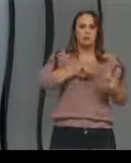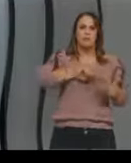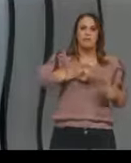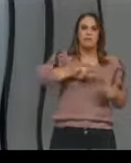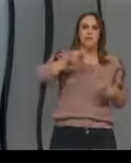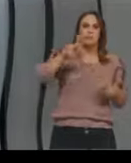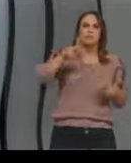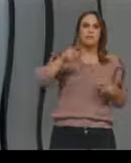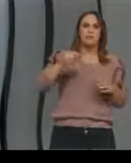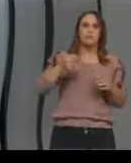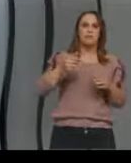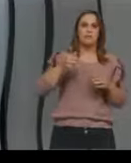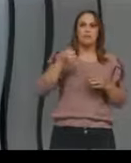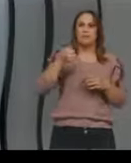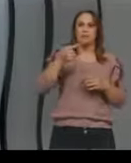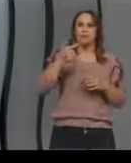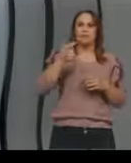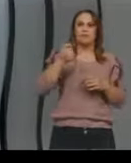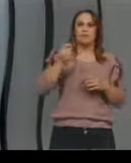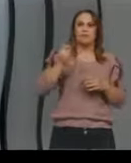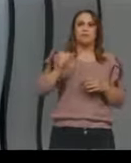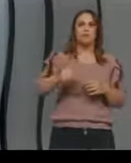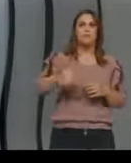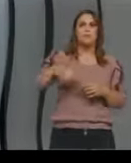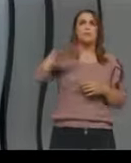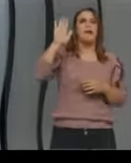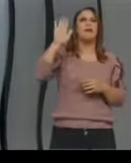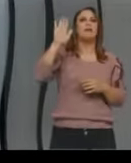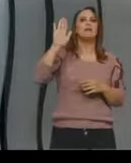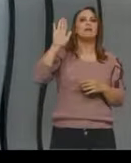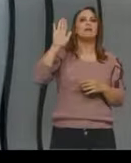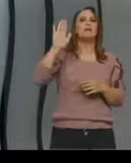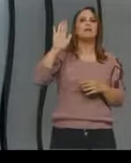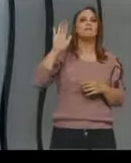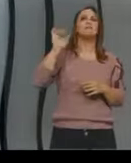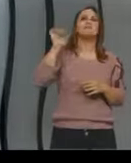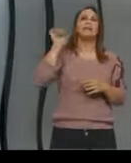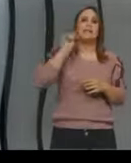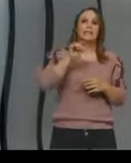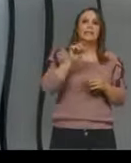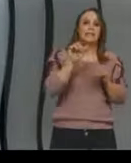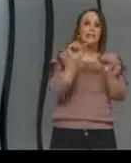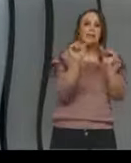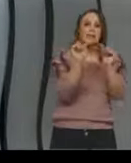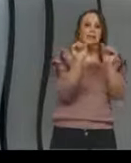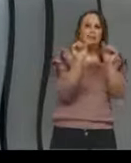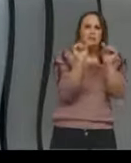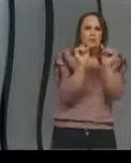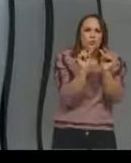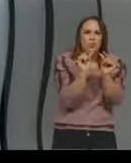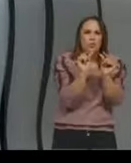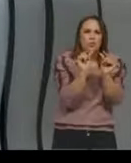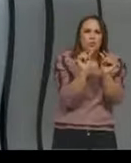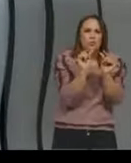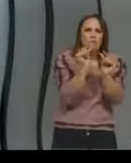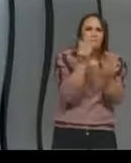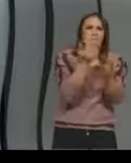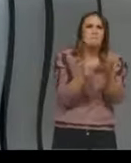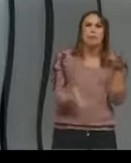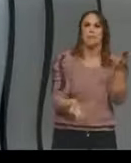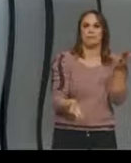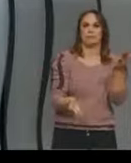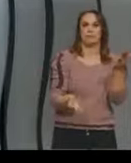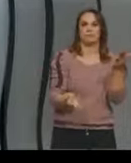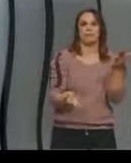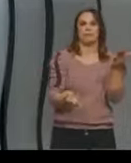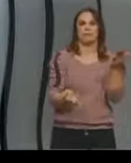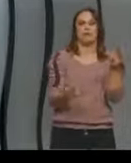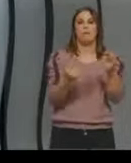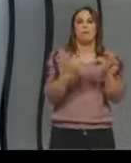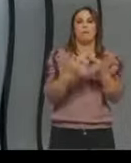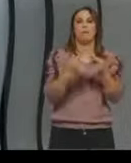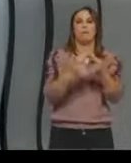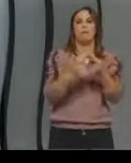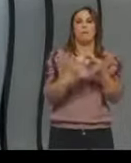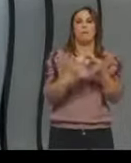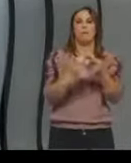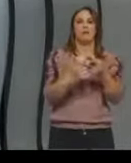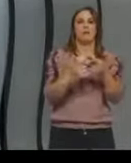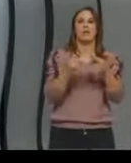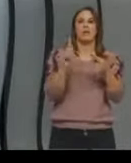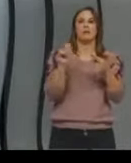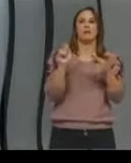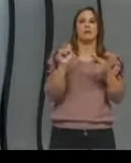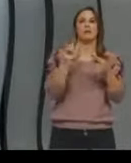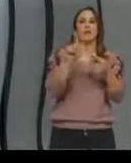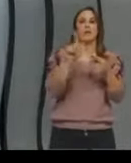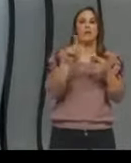acima de 120 volts você corre o risco dos fragmentos menores eles se perderem no gel de agarose eles atravessarem completamente aquela